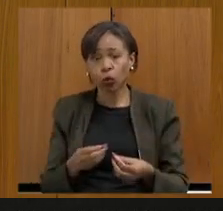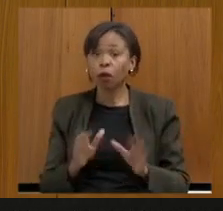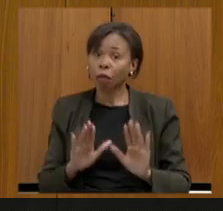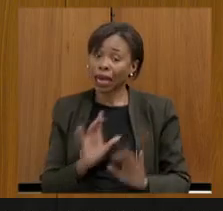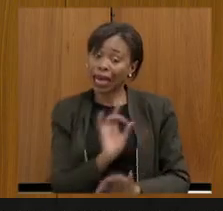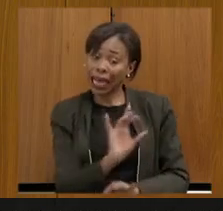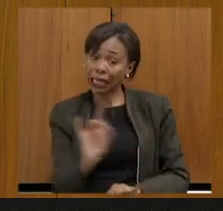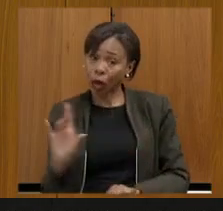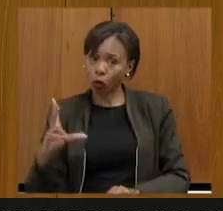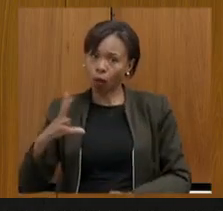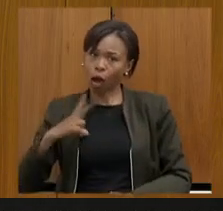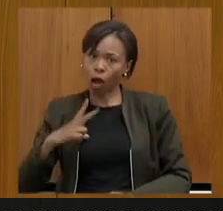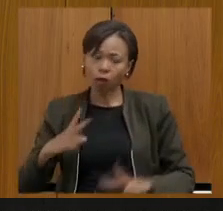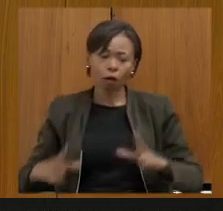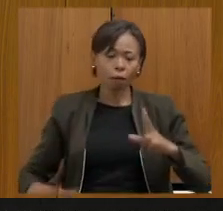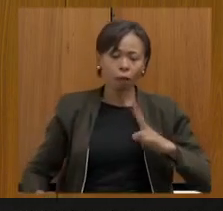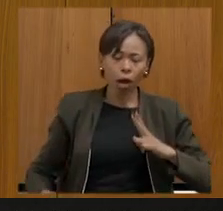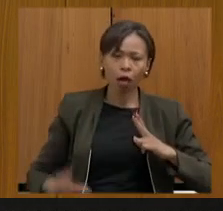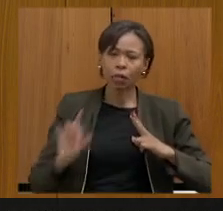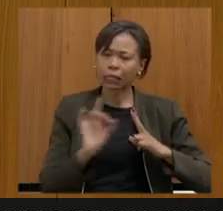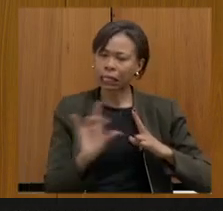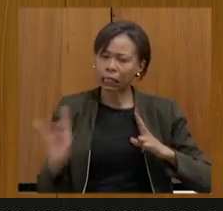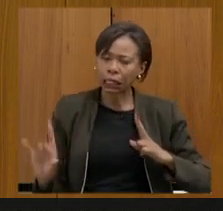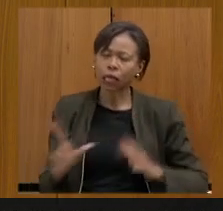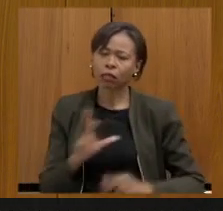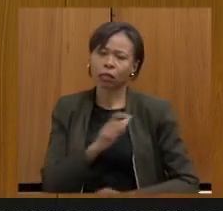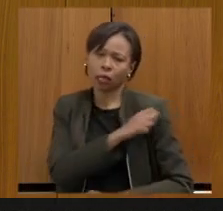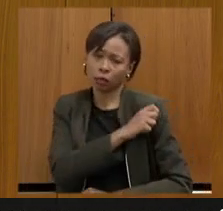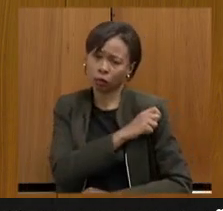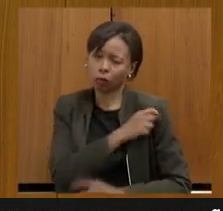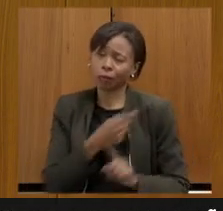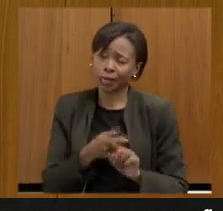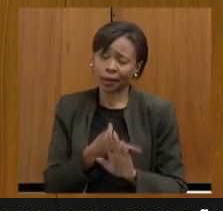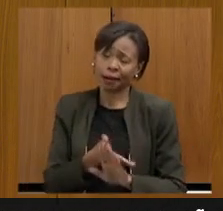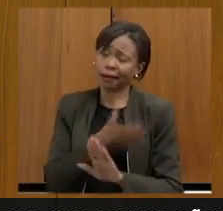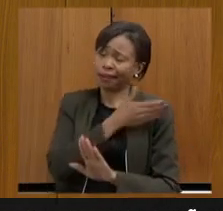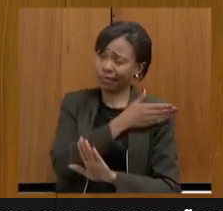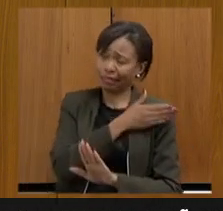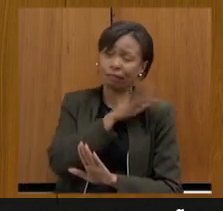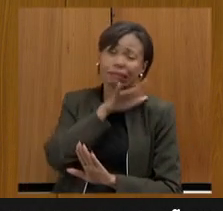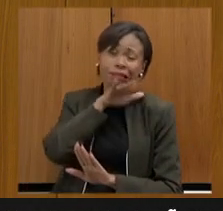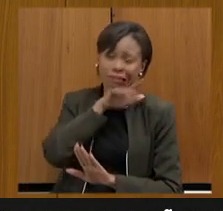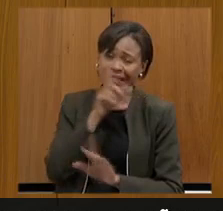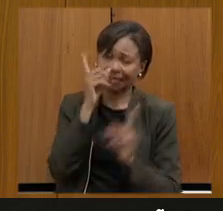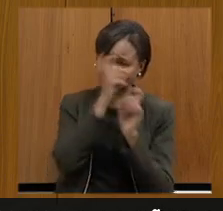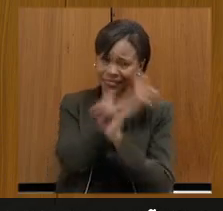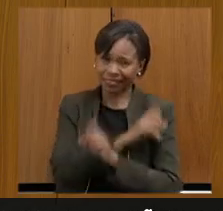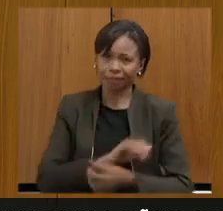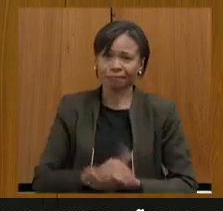individualmente com cada estudante porque esse período que passou foi muito complicado obrigada